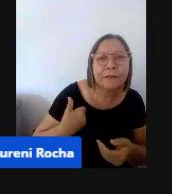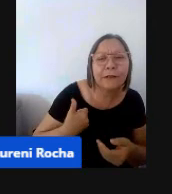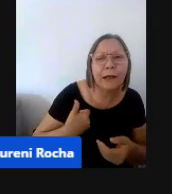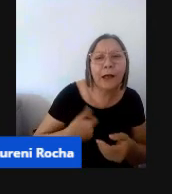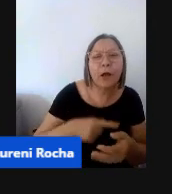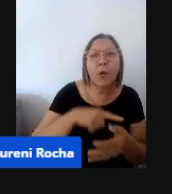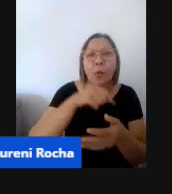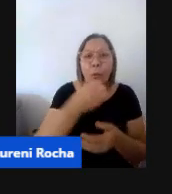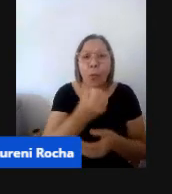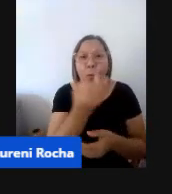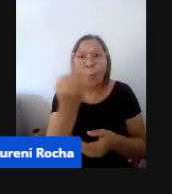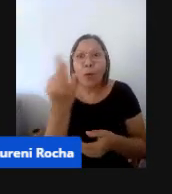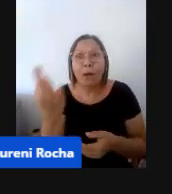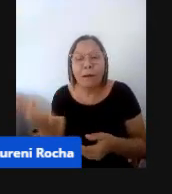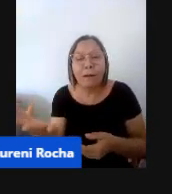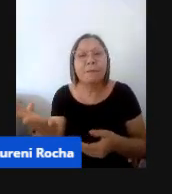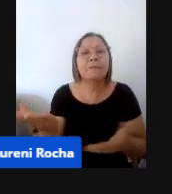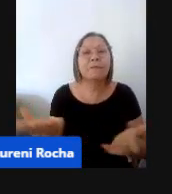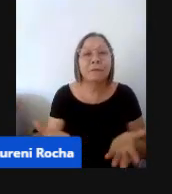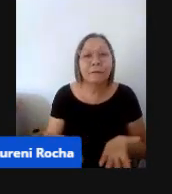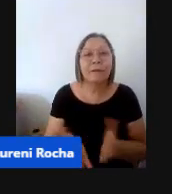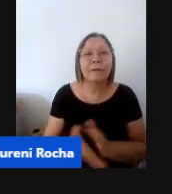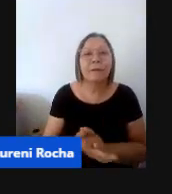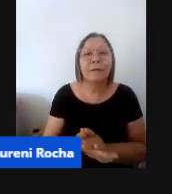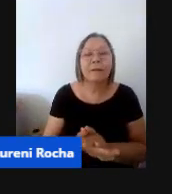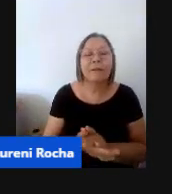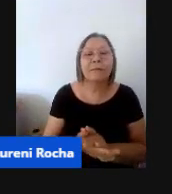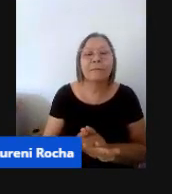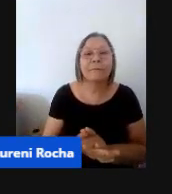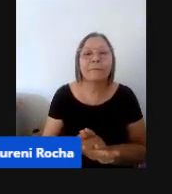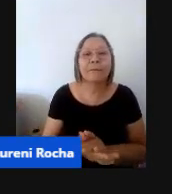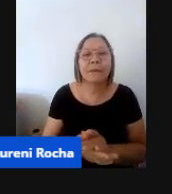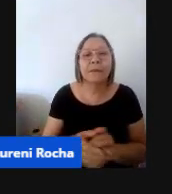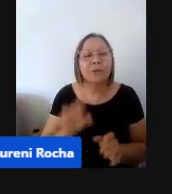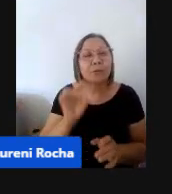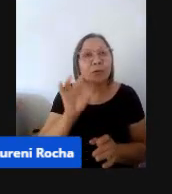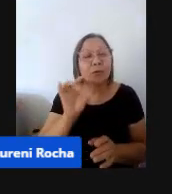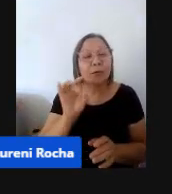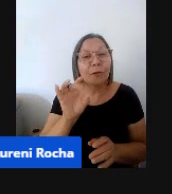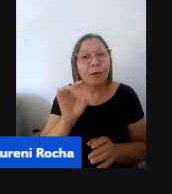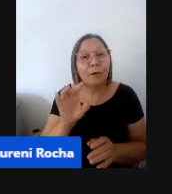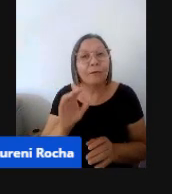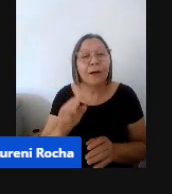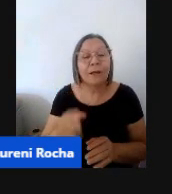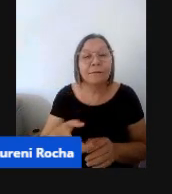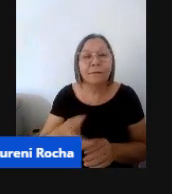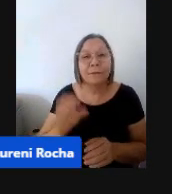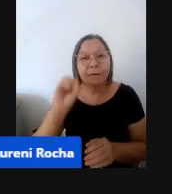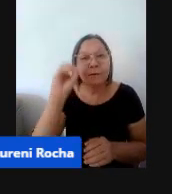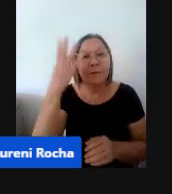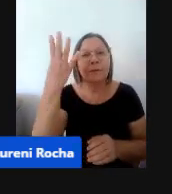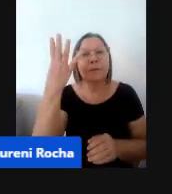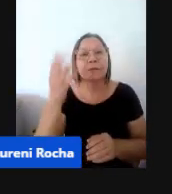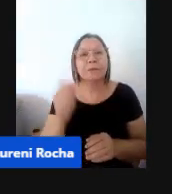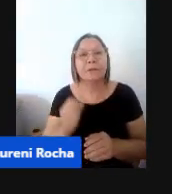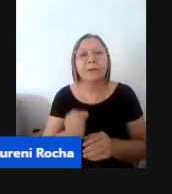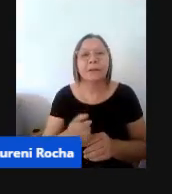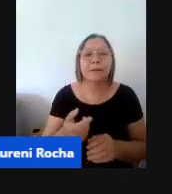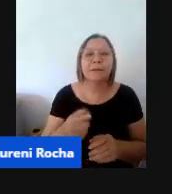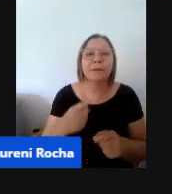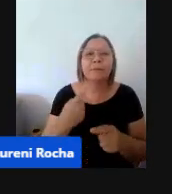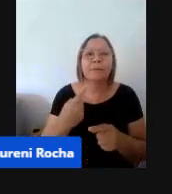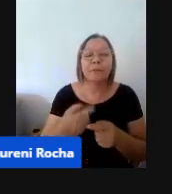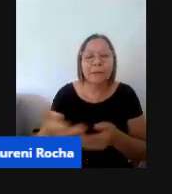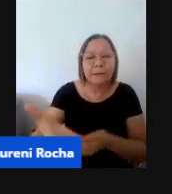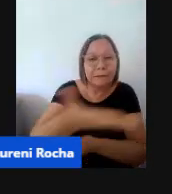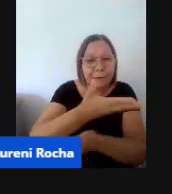Esse sentido e esse significado, né? Só vai acontecer por meio dessa interação com